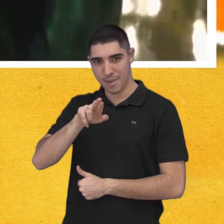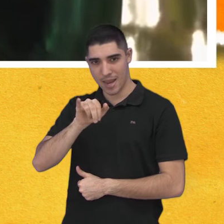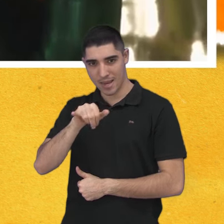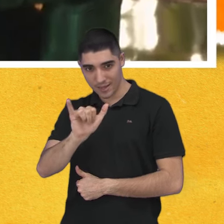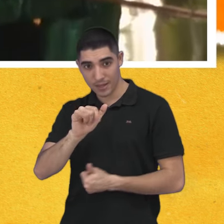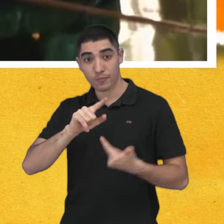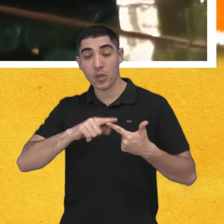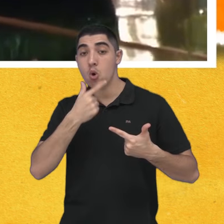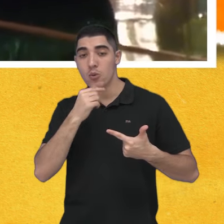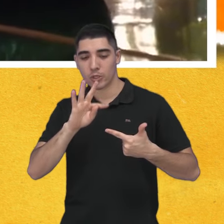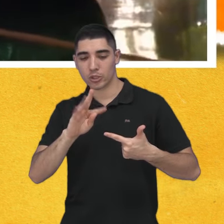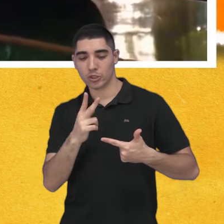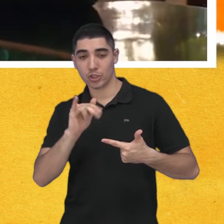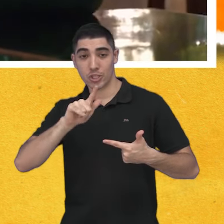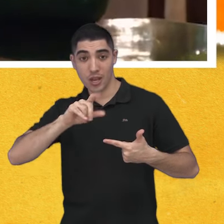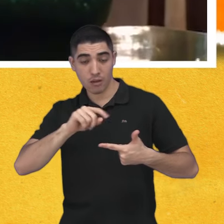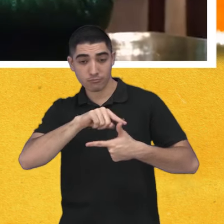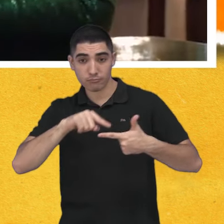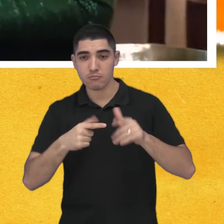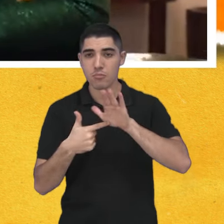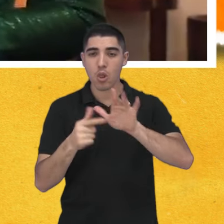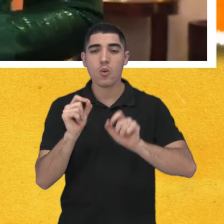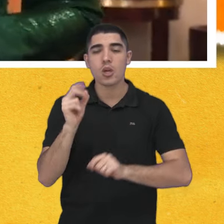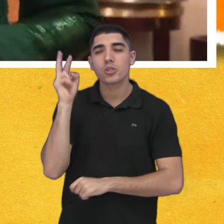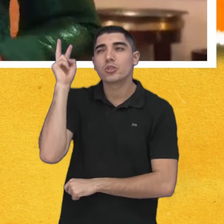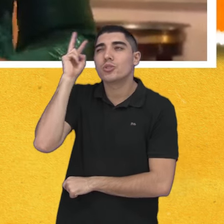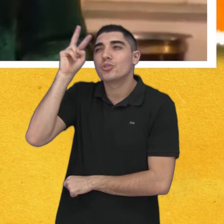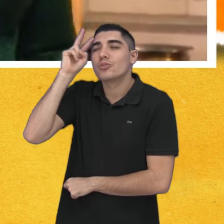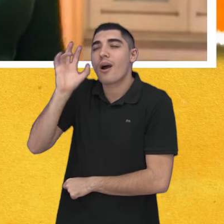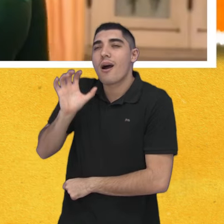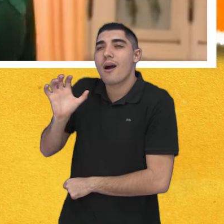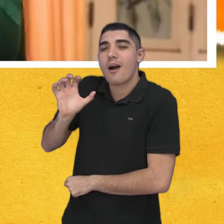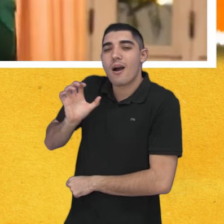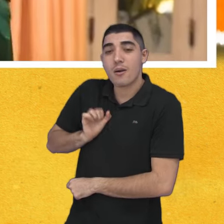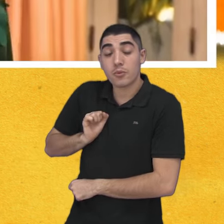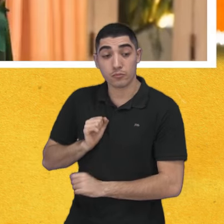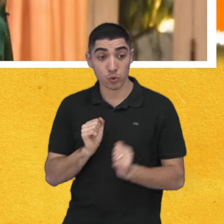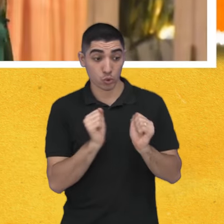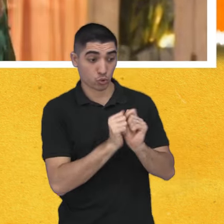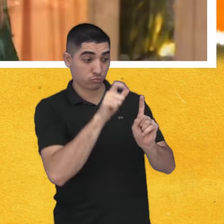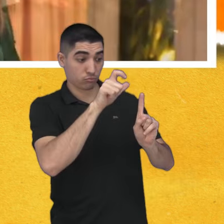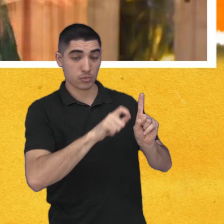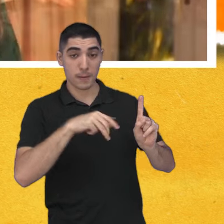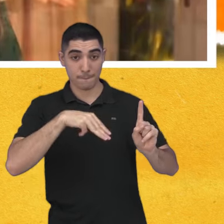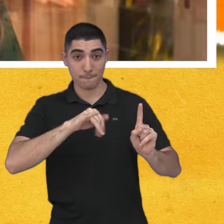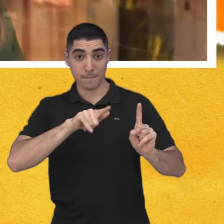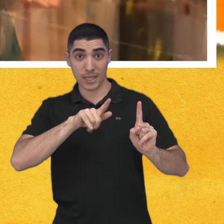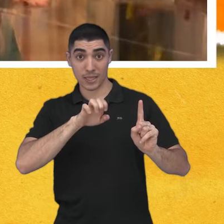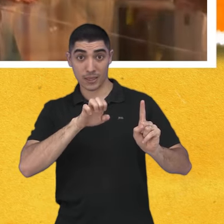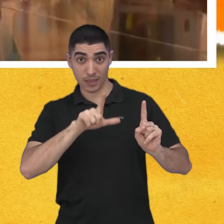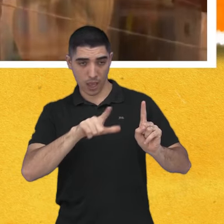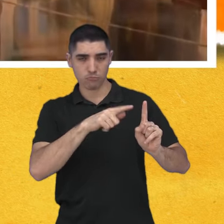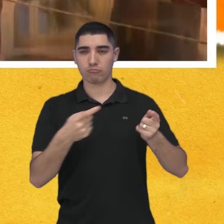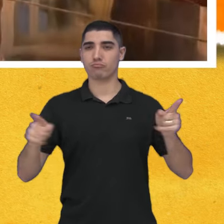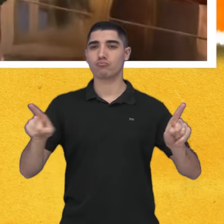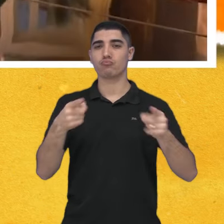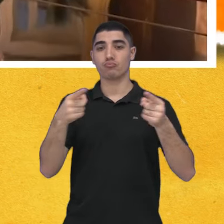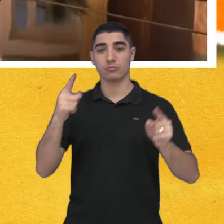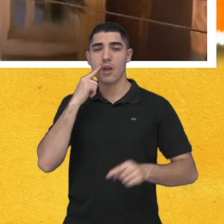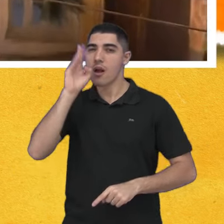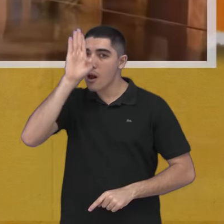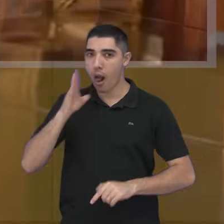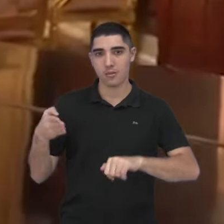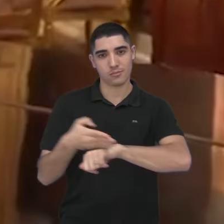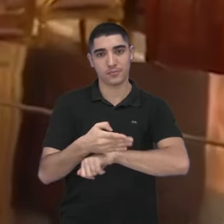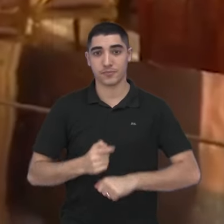Tiago Arancan apresentam o espetáculo História de um Amor, com direção do maestro Miguel Briamonte. A entrada